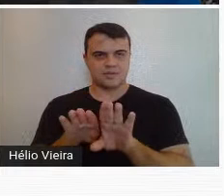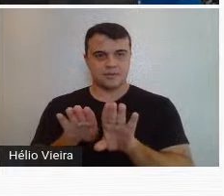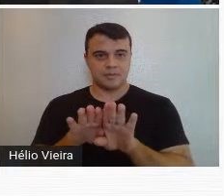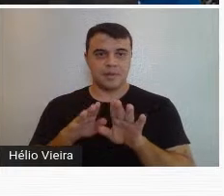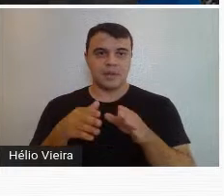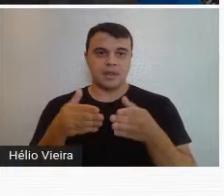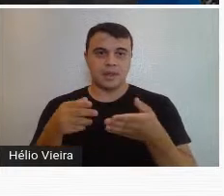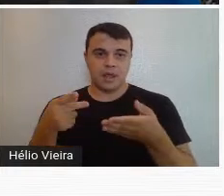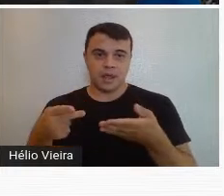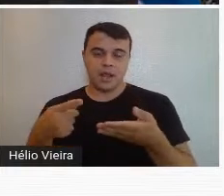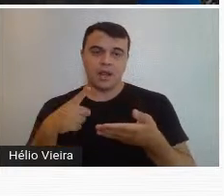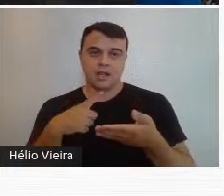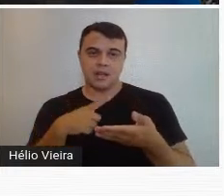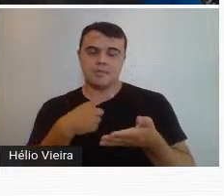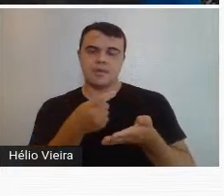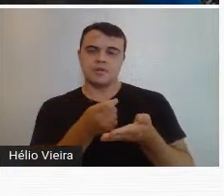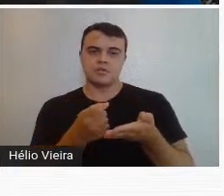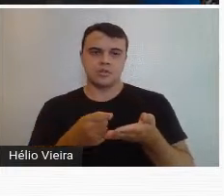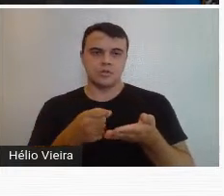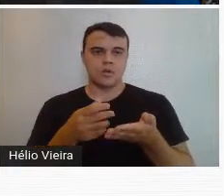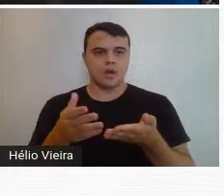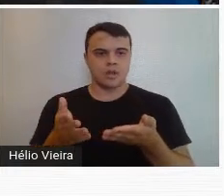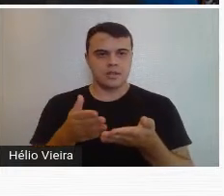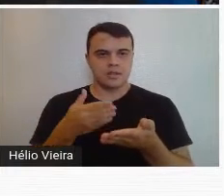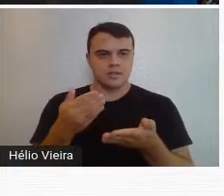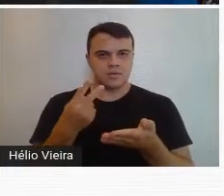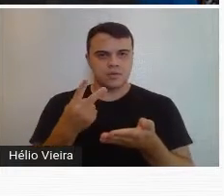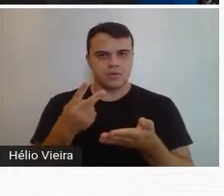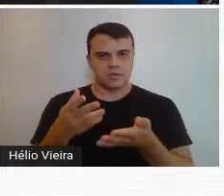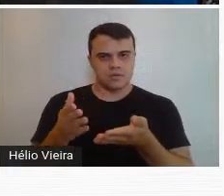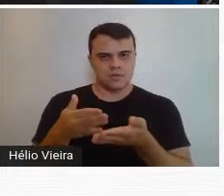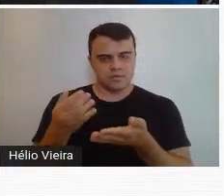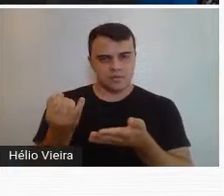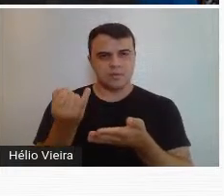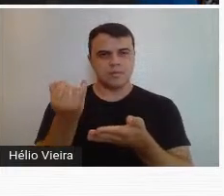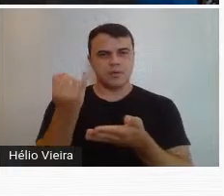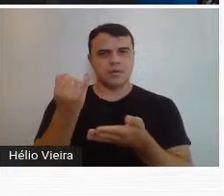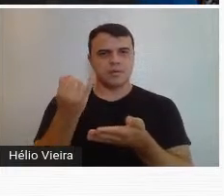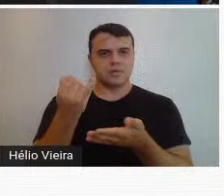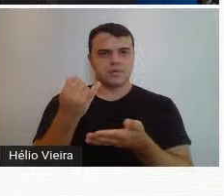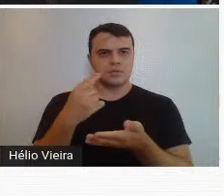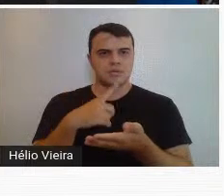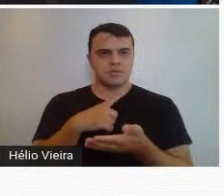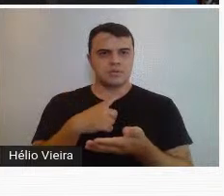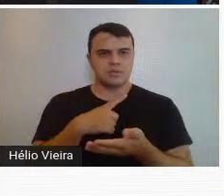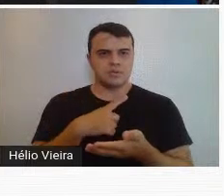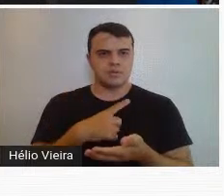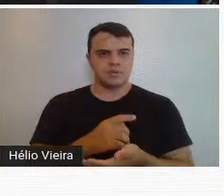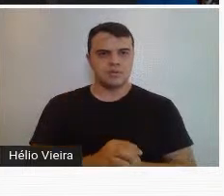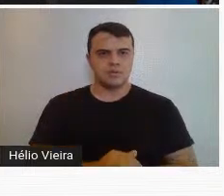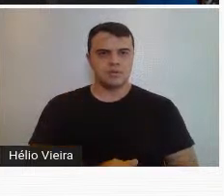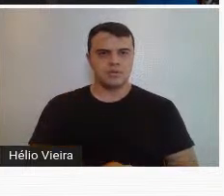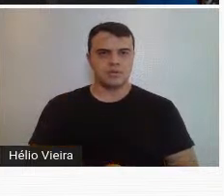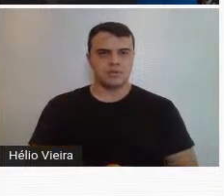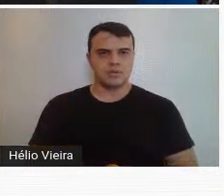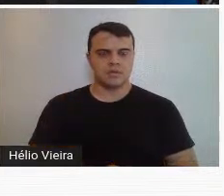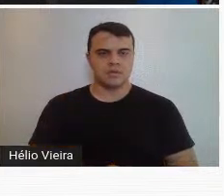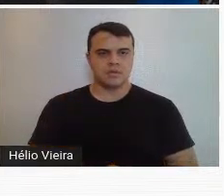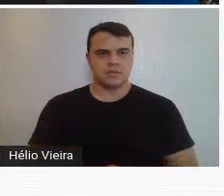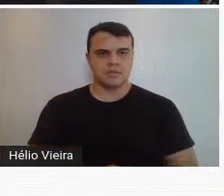Ela também é escritora, escreveu dois livros importantes, Vivencia e e a Vivencia